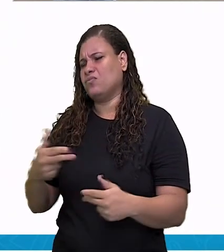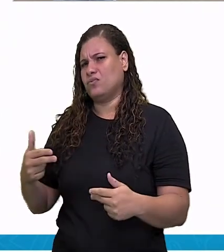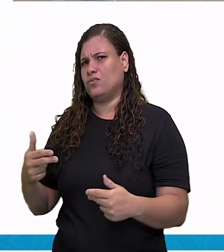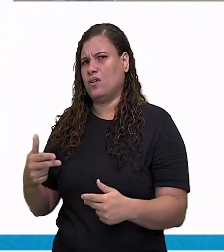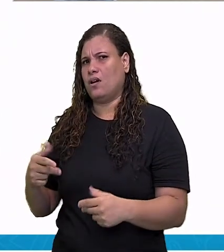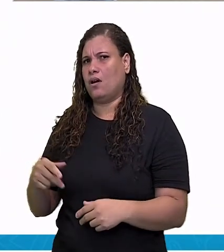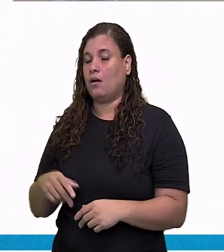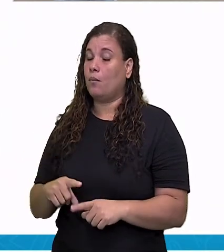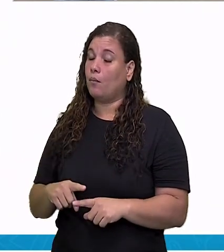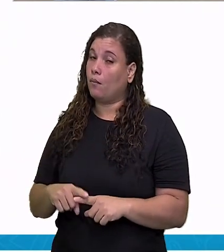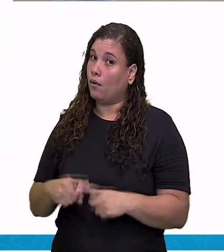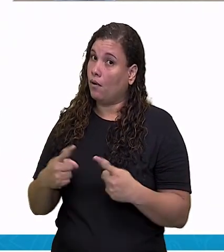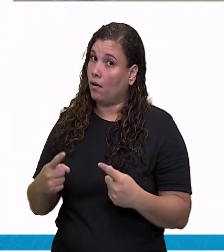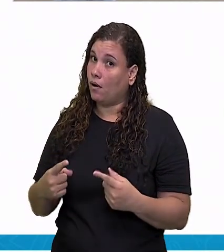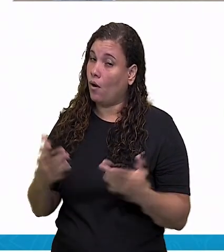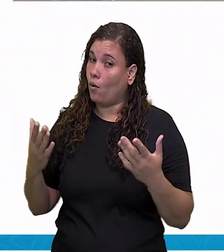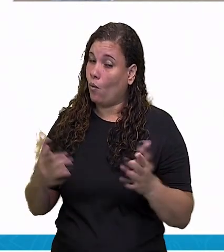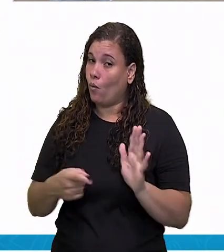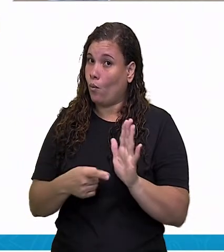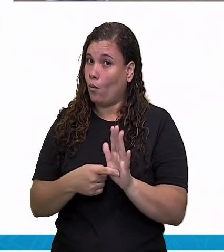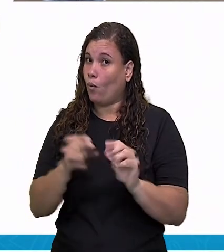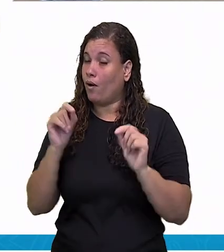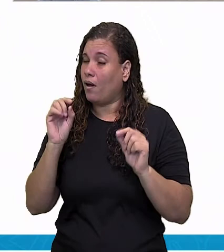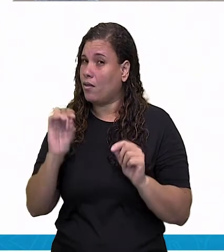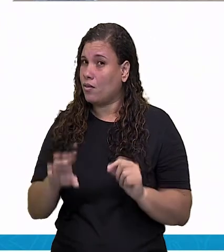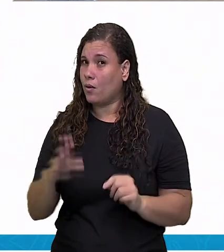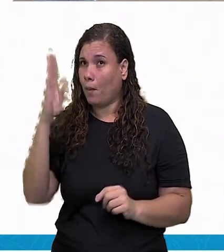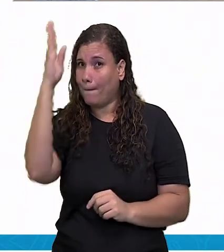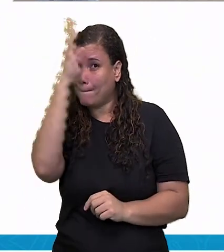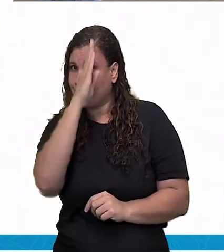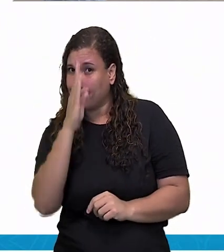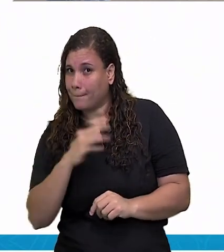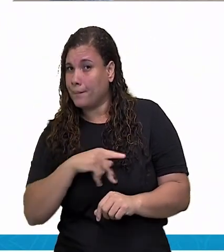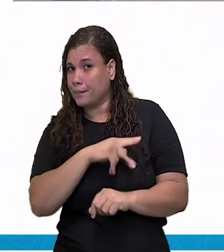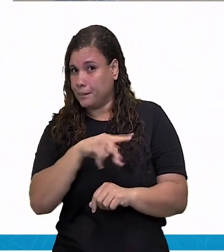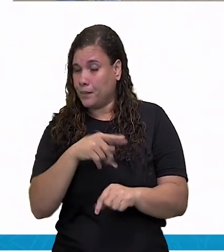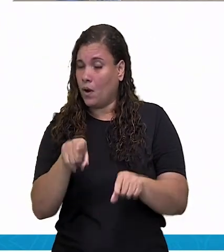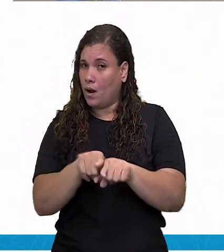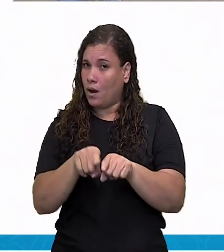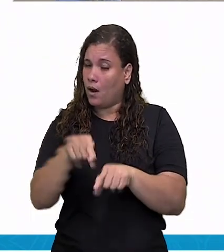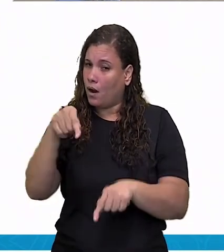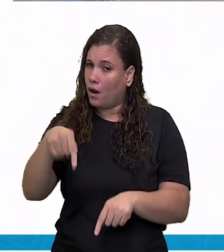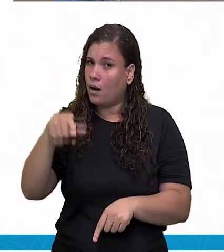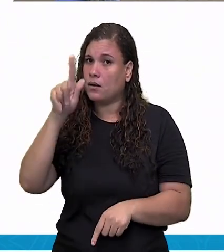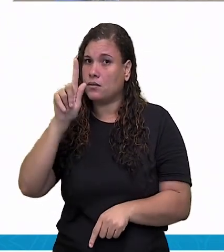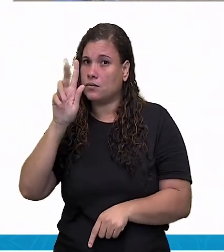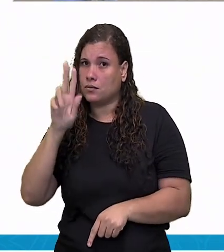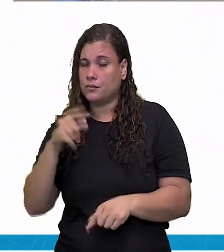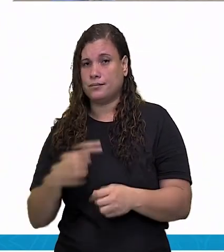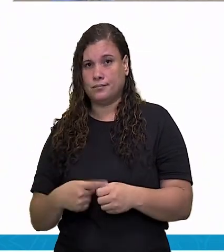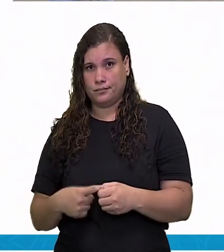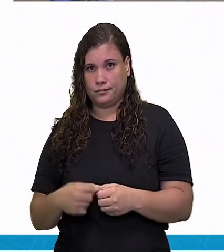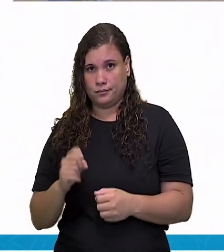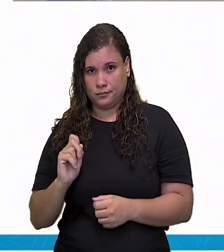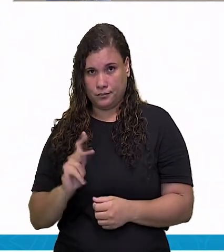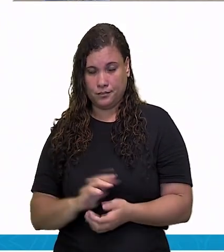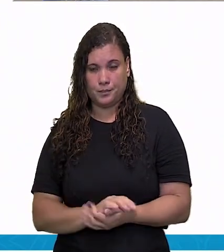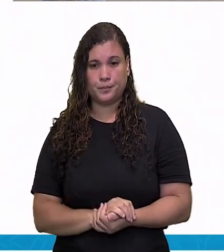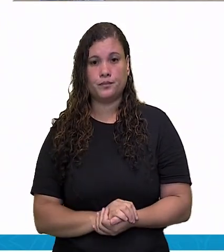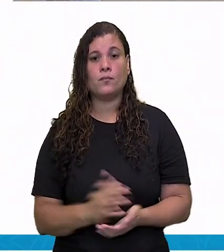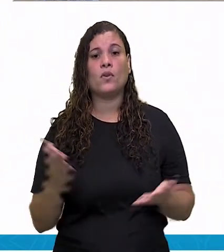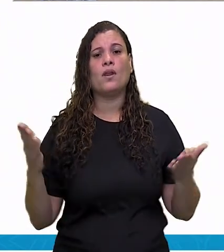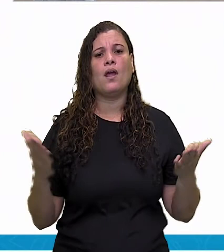sobre Governador Valadares e Brasil. E, para a atividade de hoje, eu gostaria de falar um pouquinho com vocês.